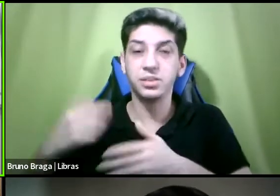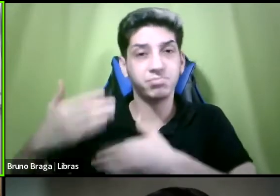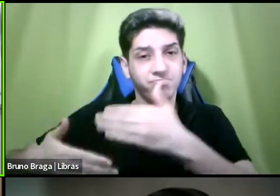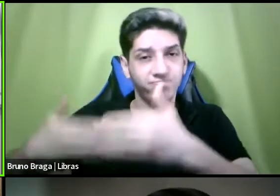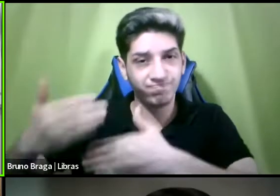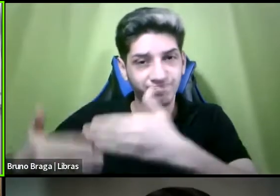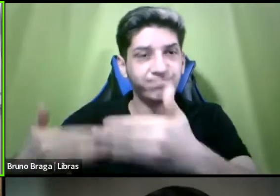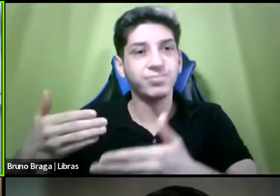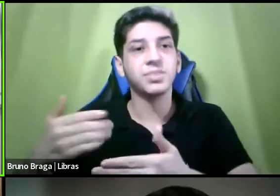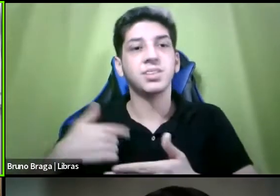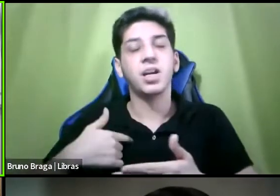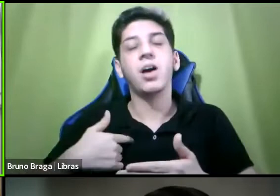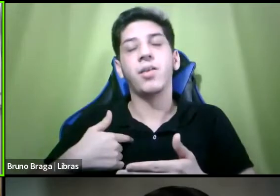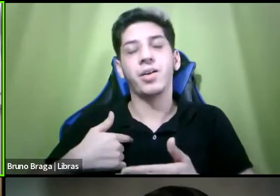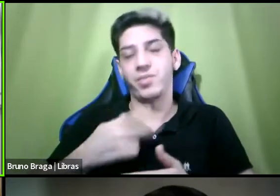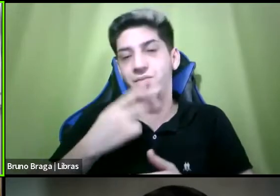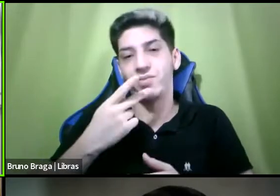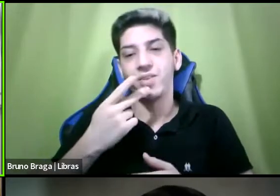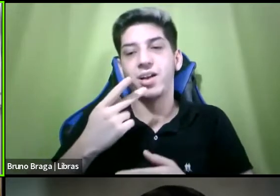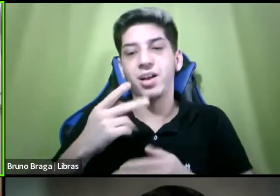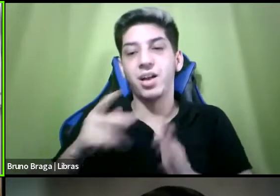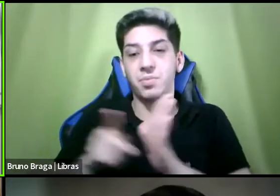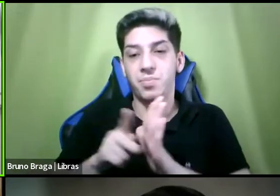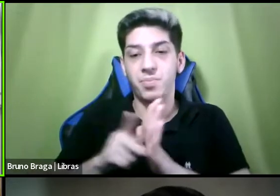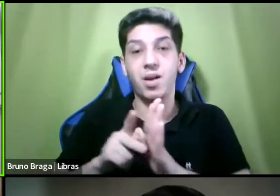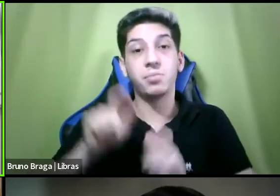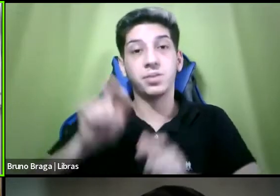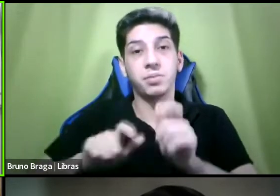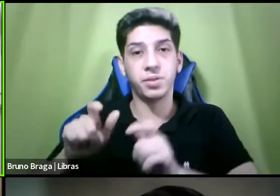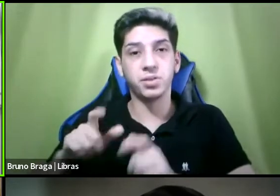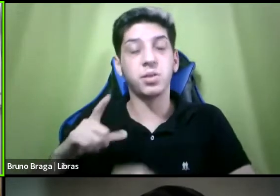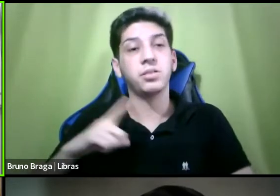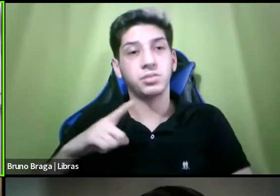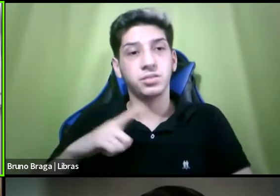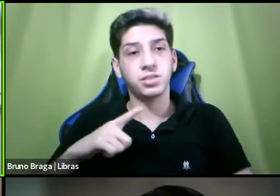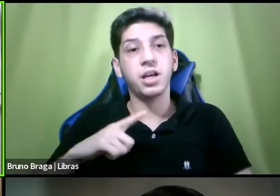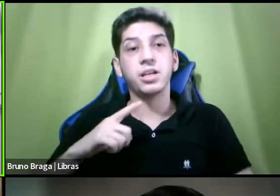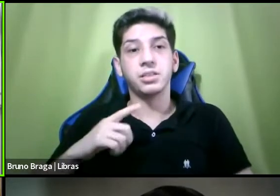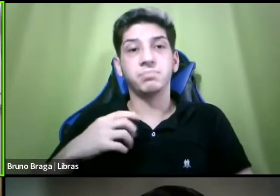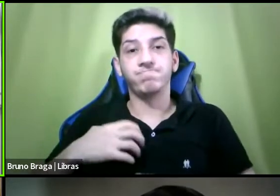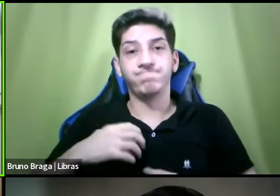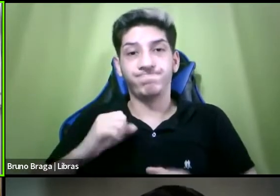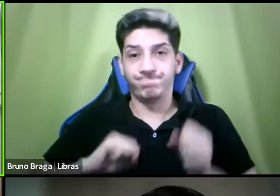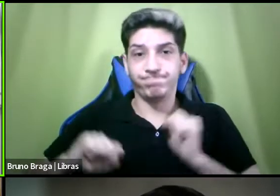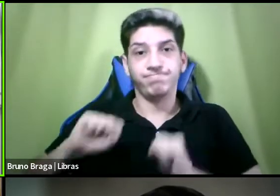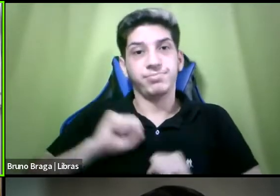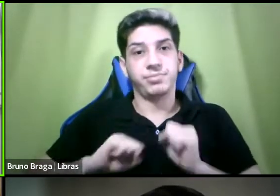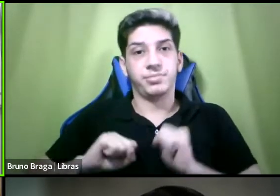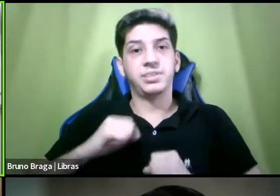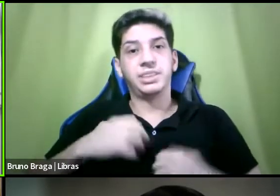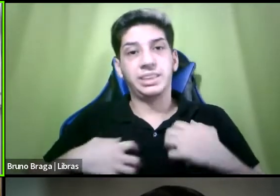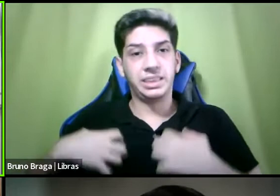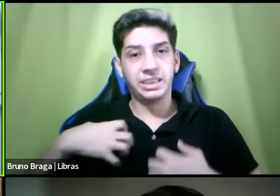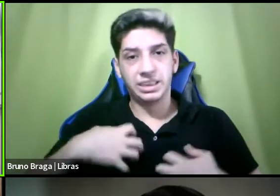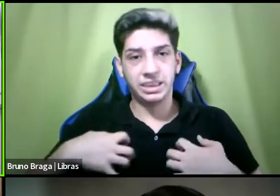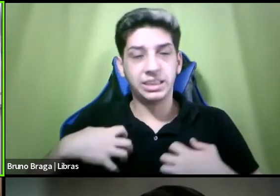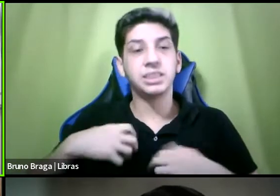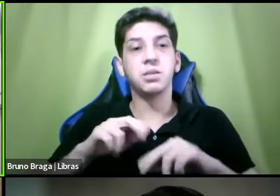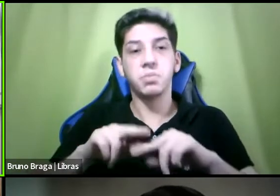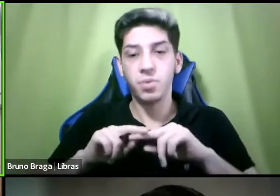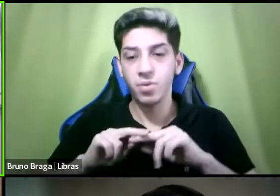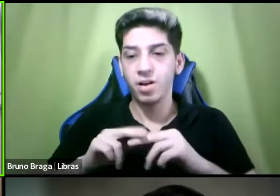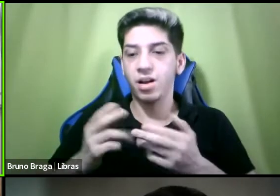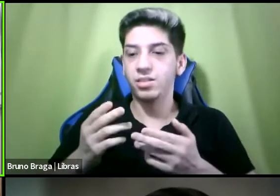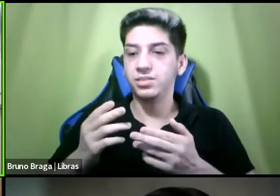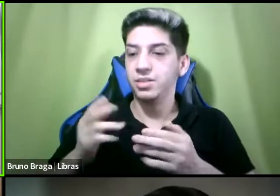a todas as pessoas que se indignam ficam incomodadas com a situação da população